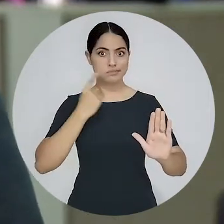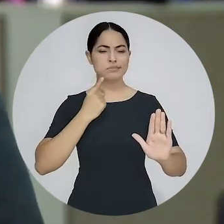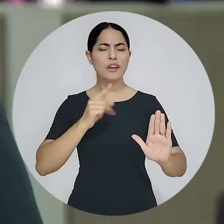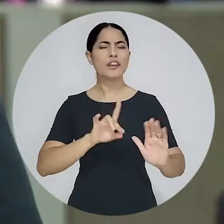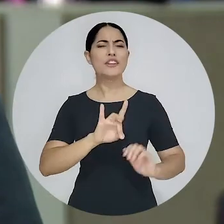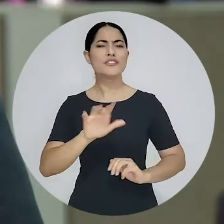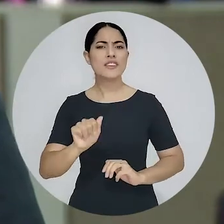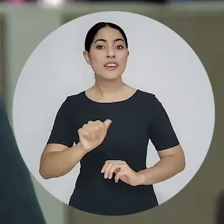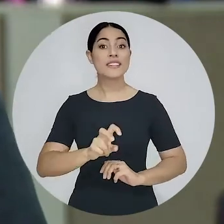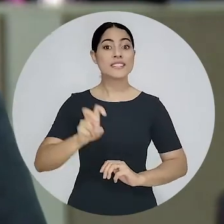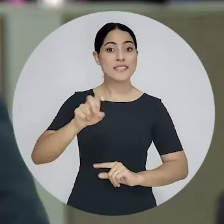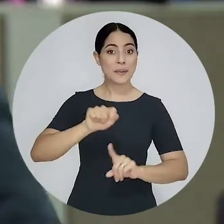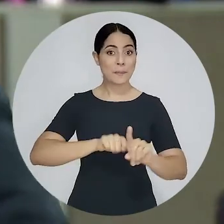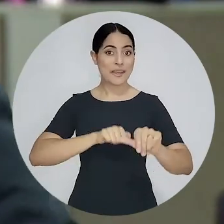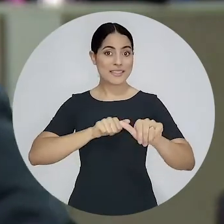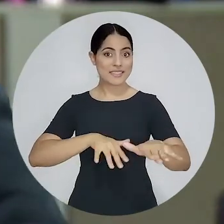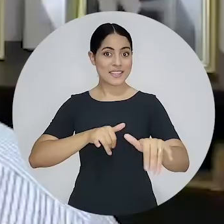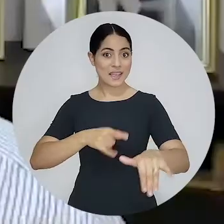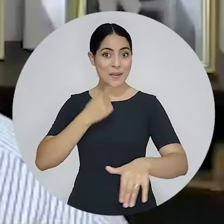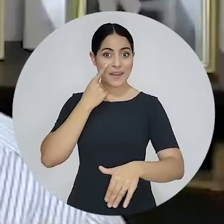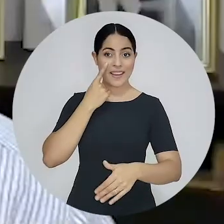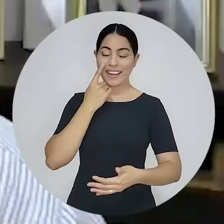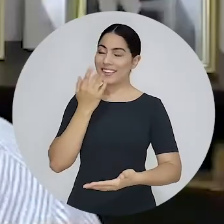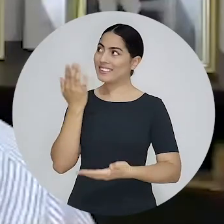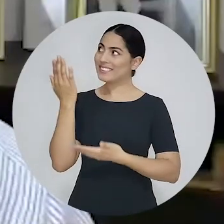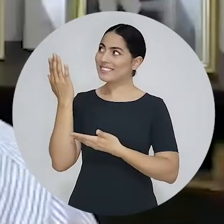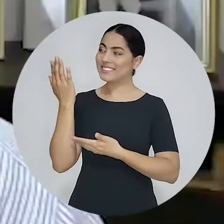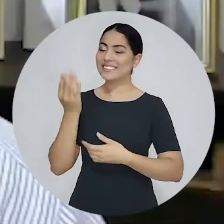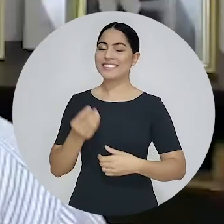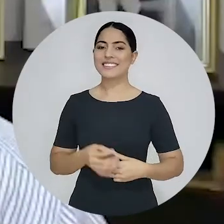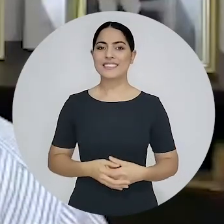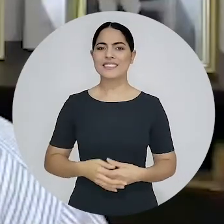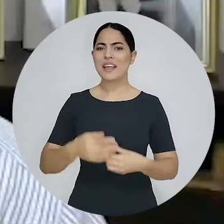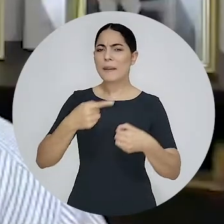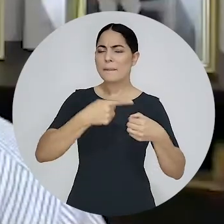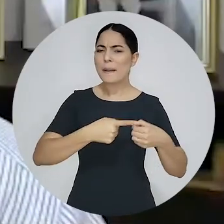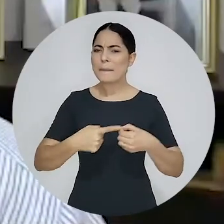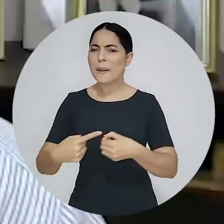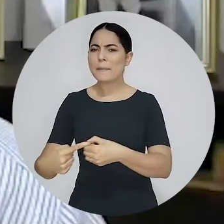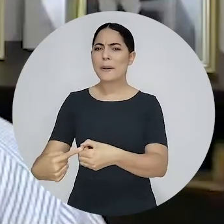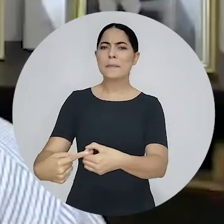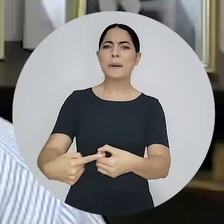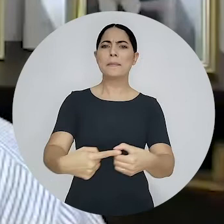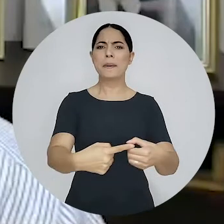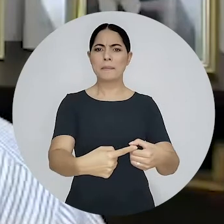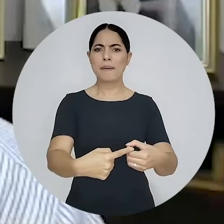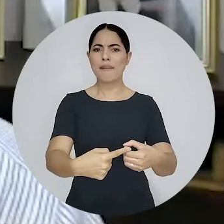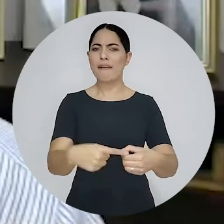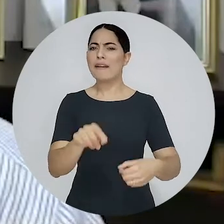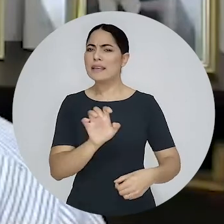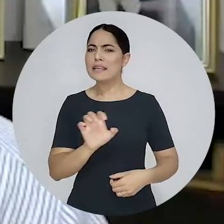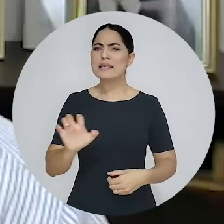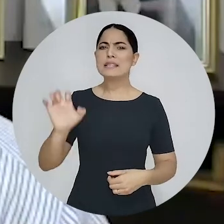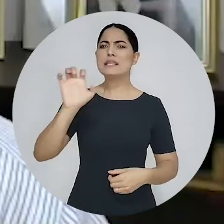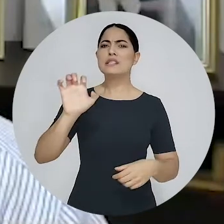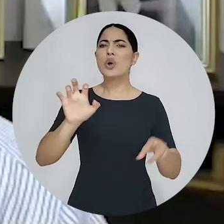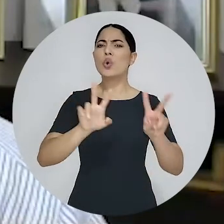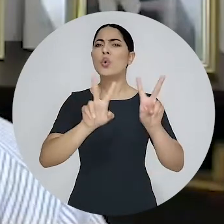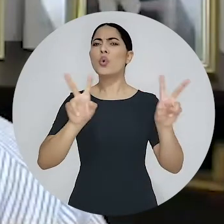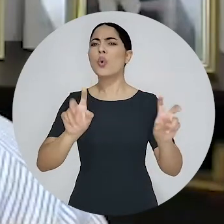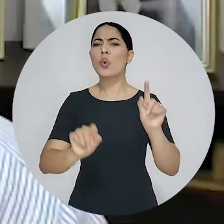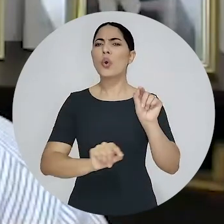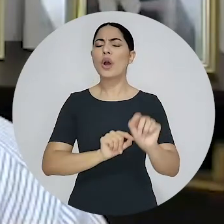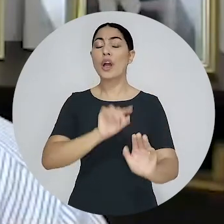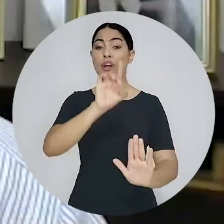5 de setembro. Confira! Muitas cidades e muitos estados têm conquistado o